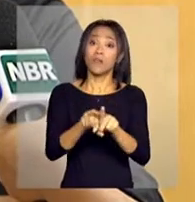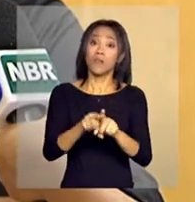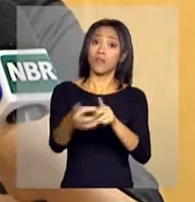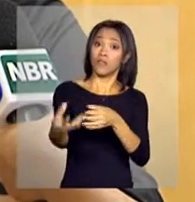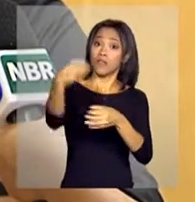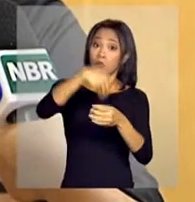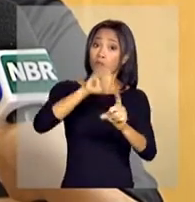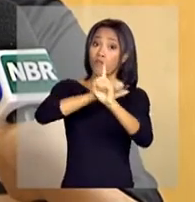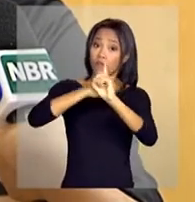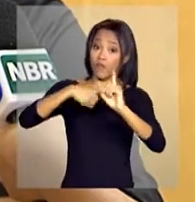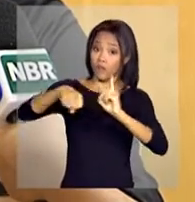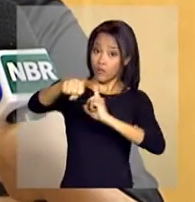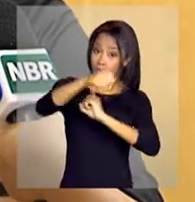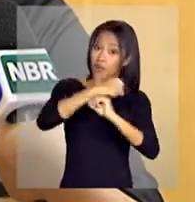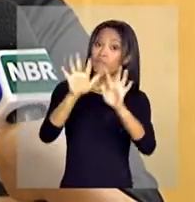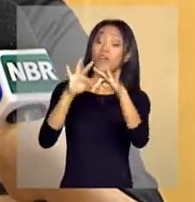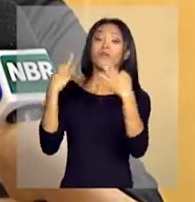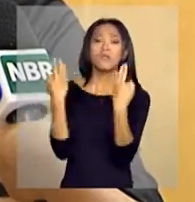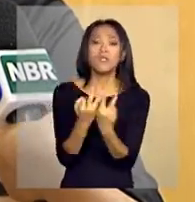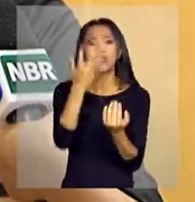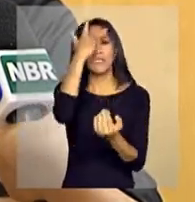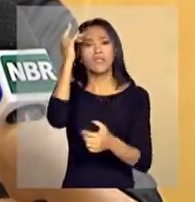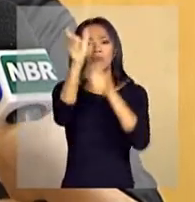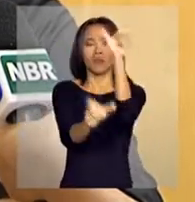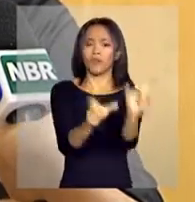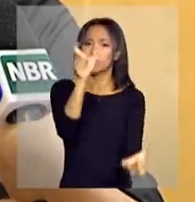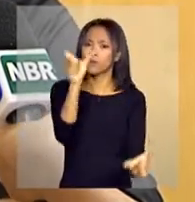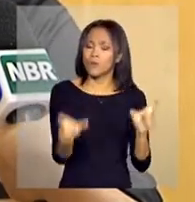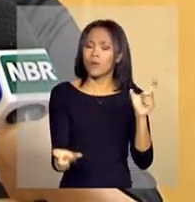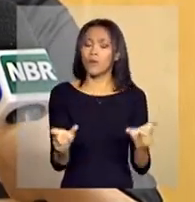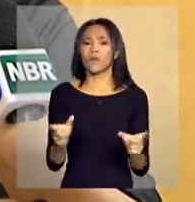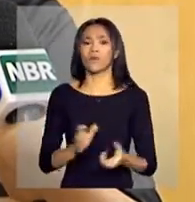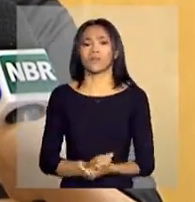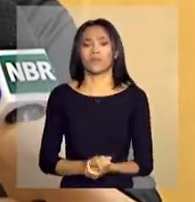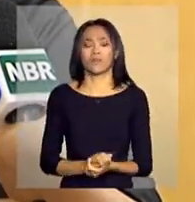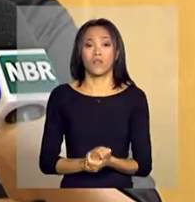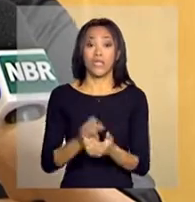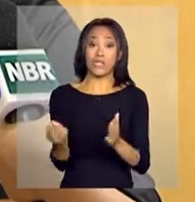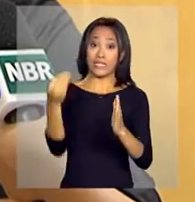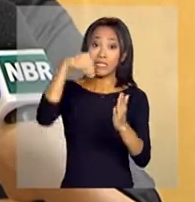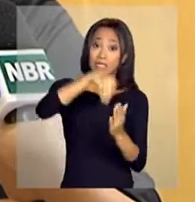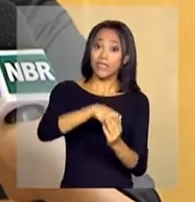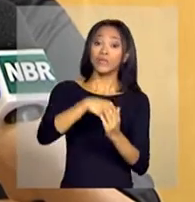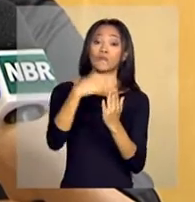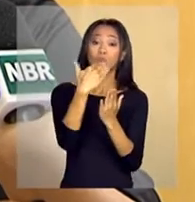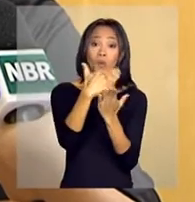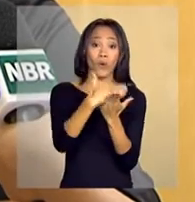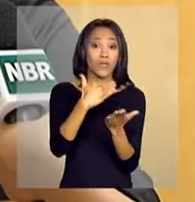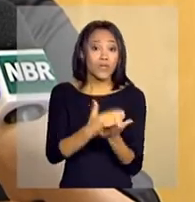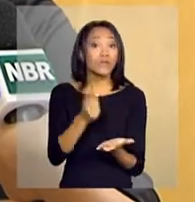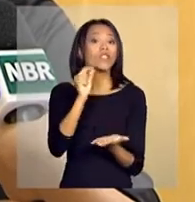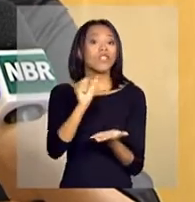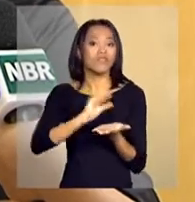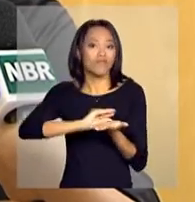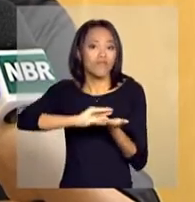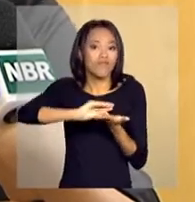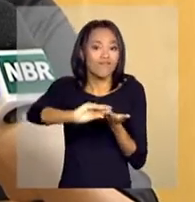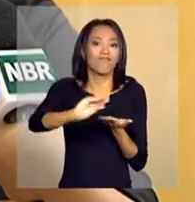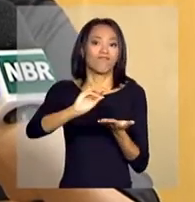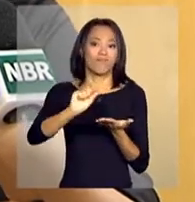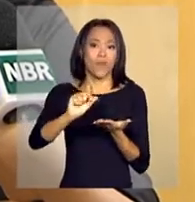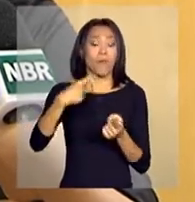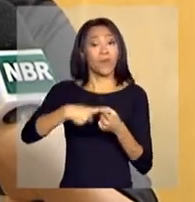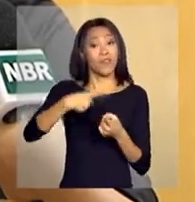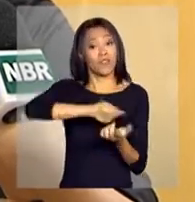e indivíduos, pessoas, nos programas de transferência de renda. A gente fala nos